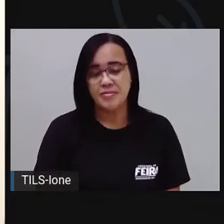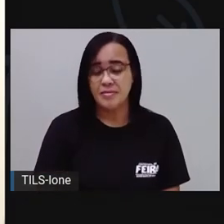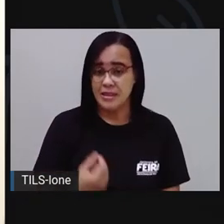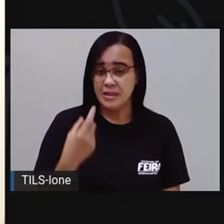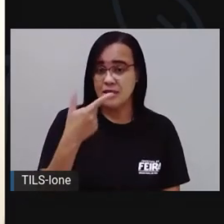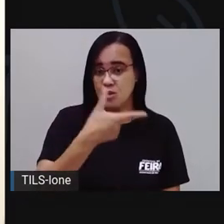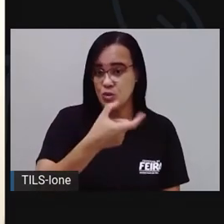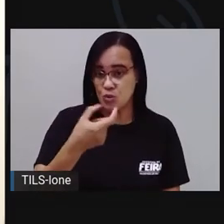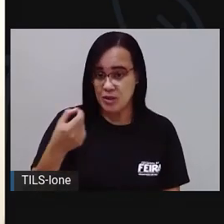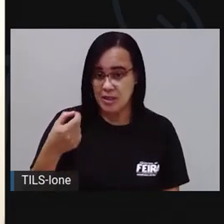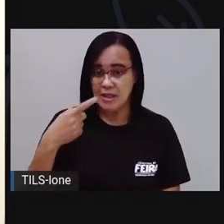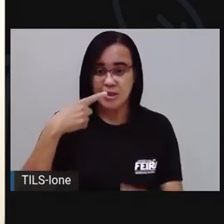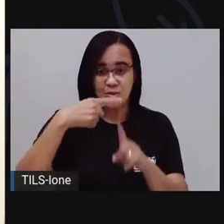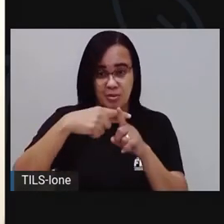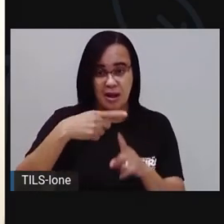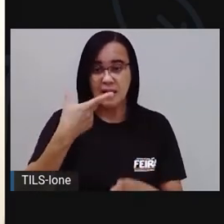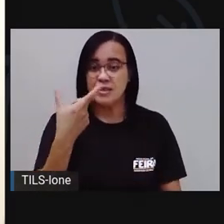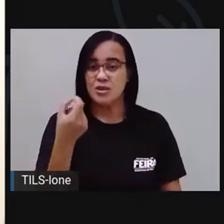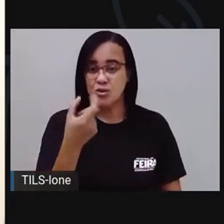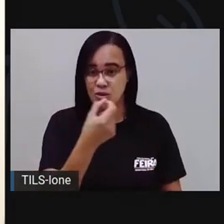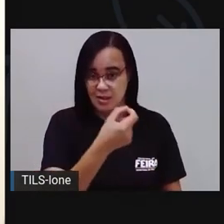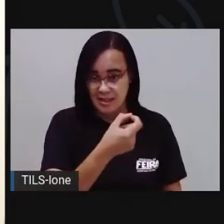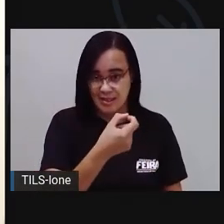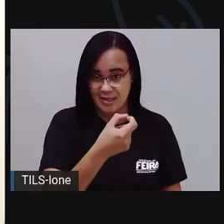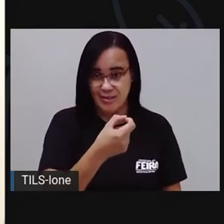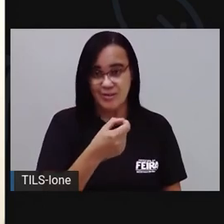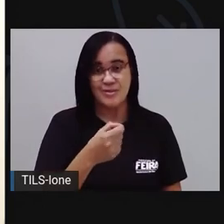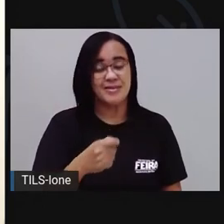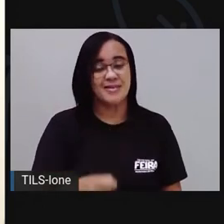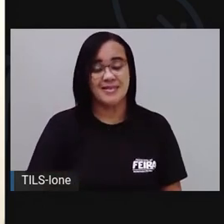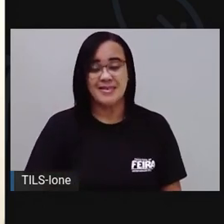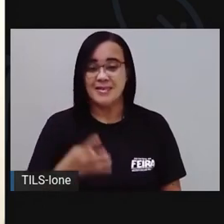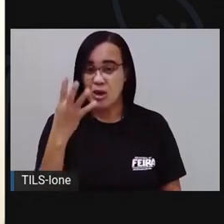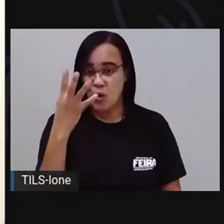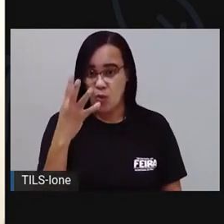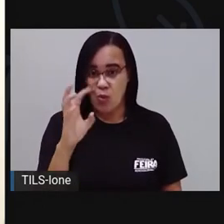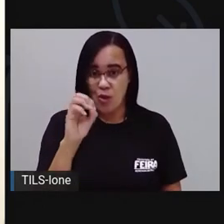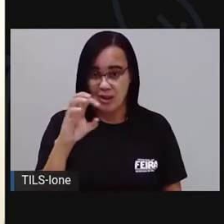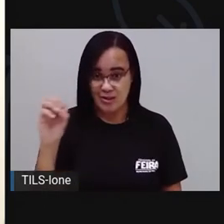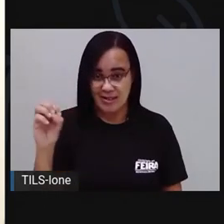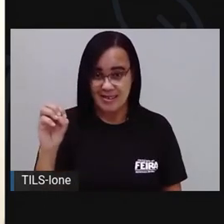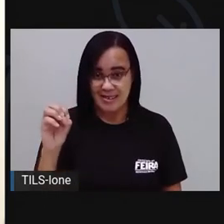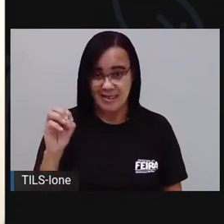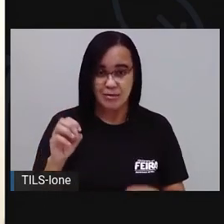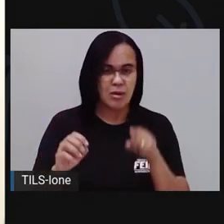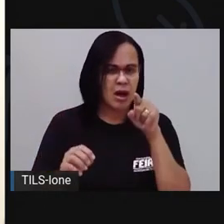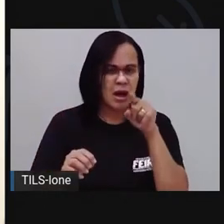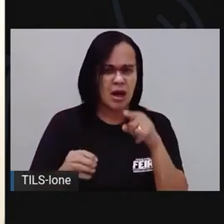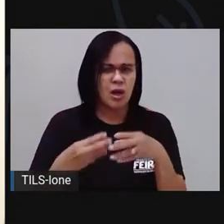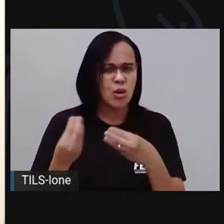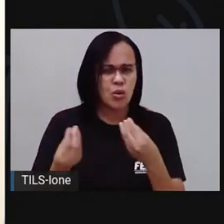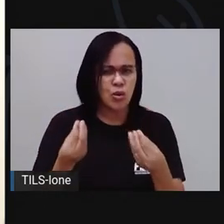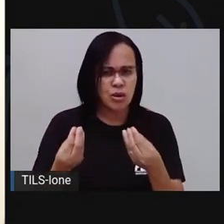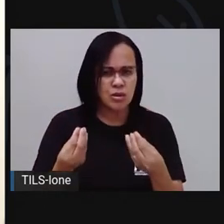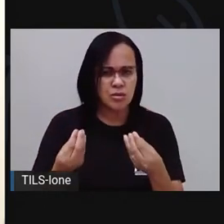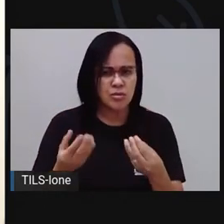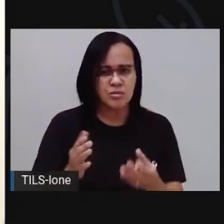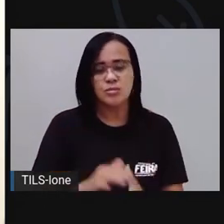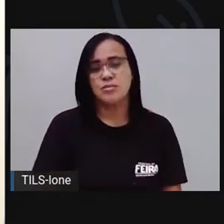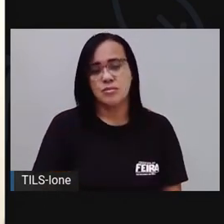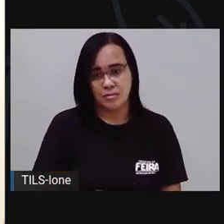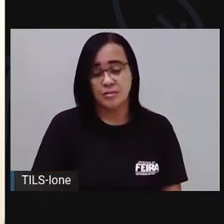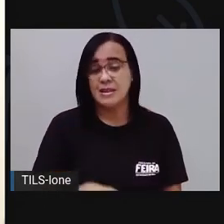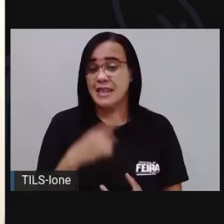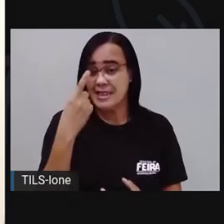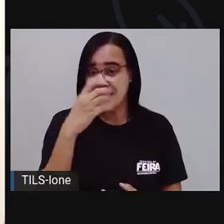200, dá 400. Então, sobrou quanto aqui? Esse aqui tem 4. Esse aqui vai ter quanto? 1, né? Vai ter